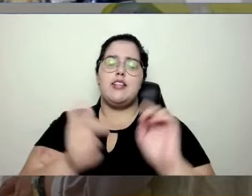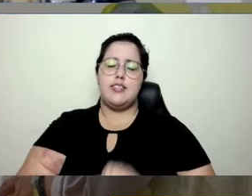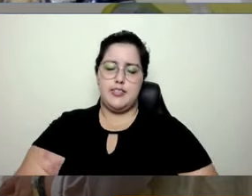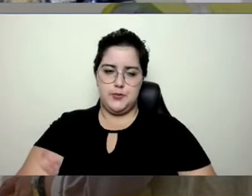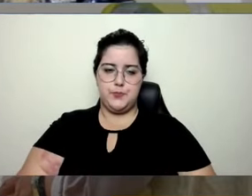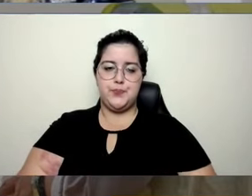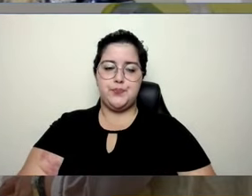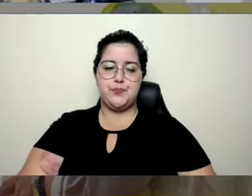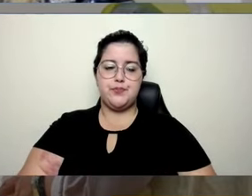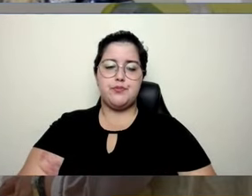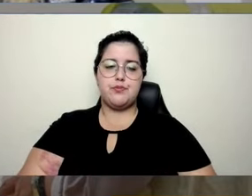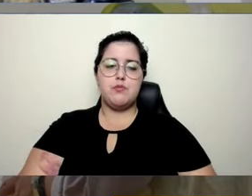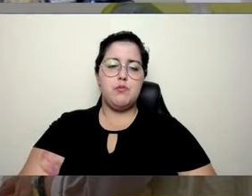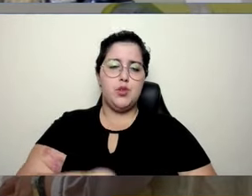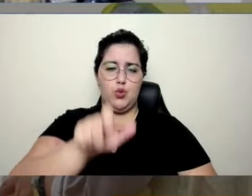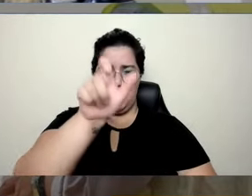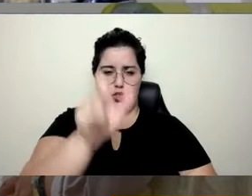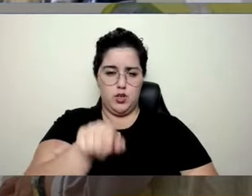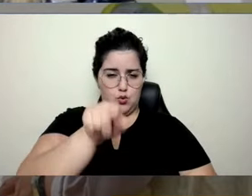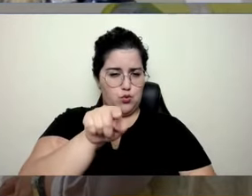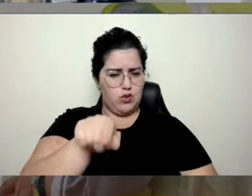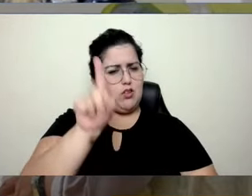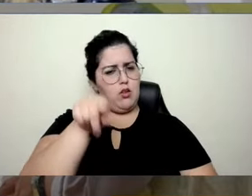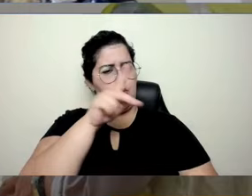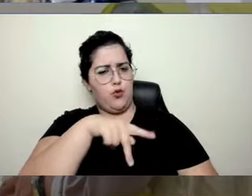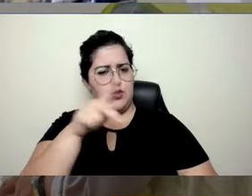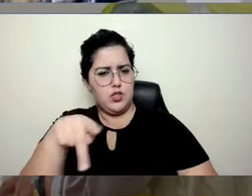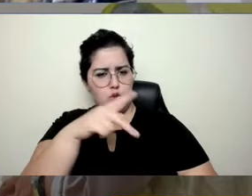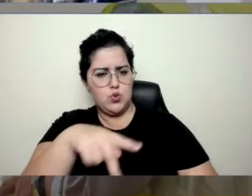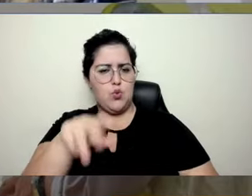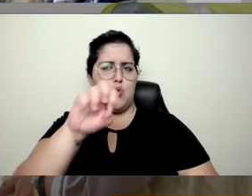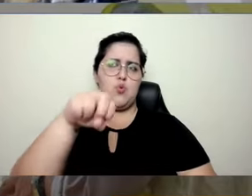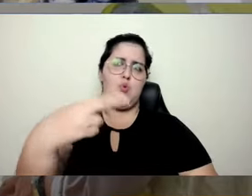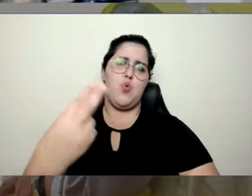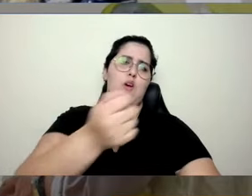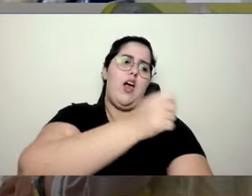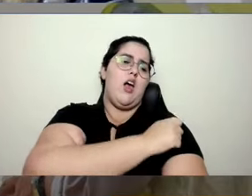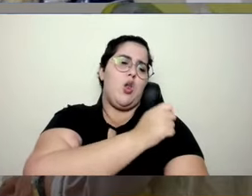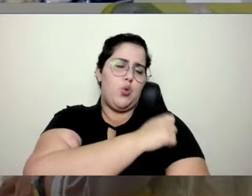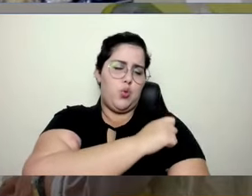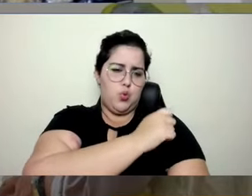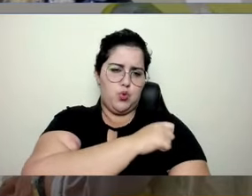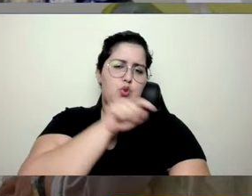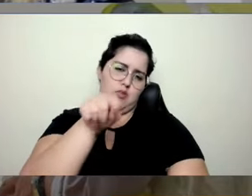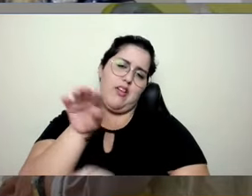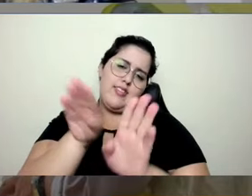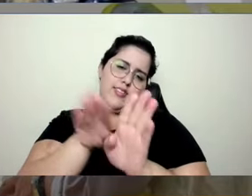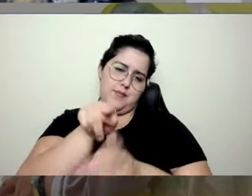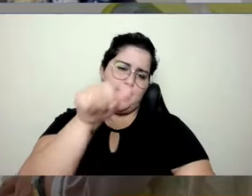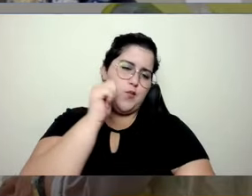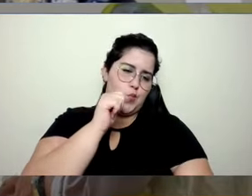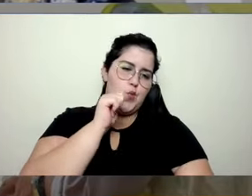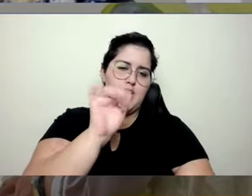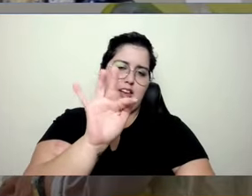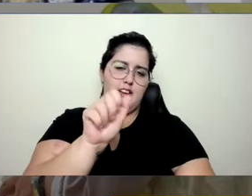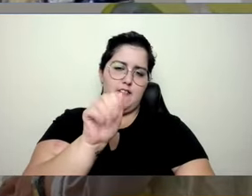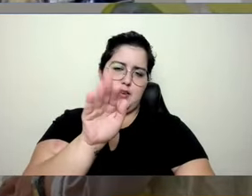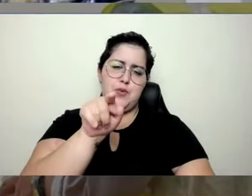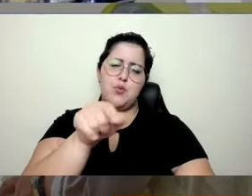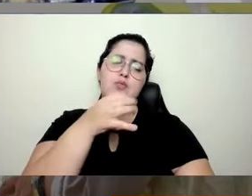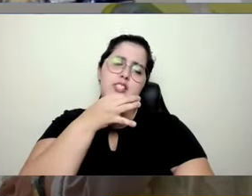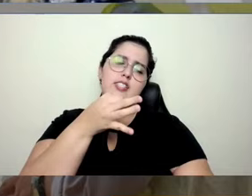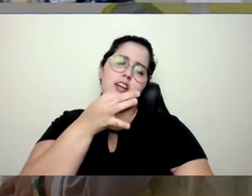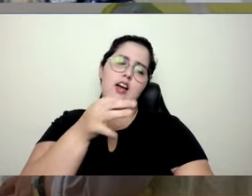você, sendo professora e muitas vezes sendo aluna, né? Que você também é aluna, como que você enxerga essas